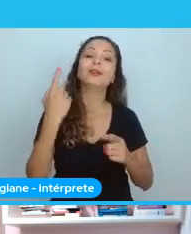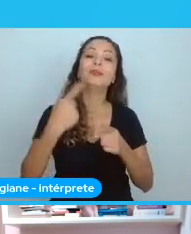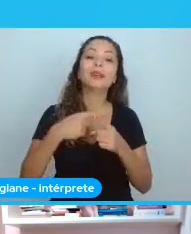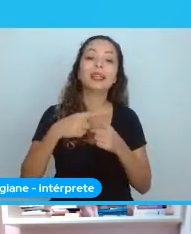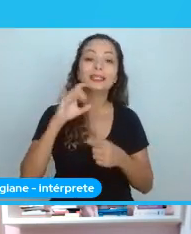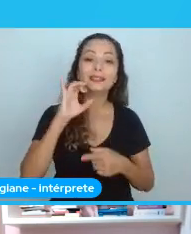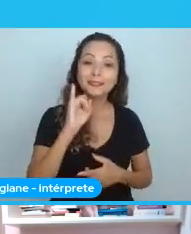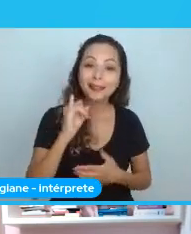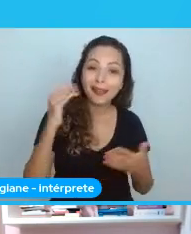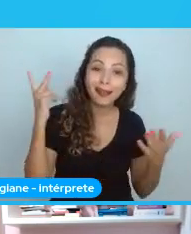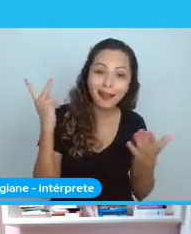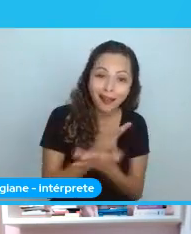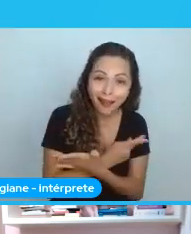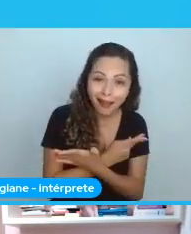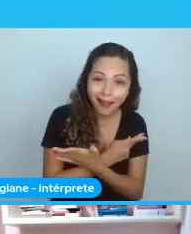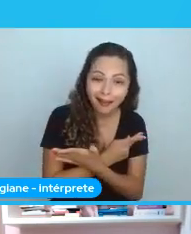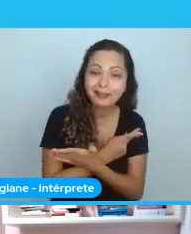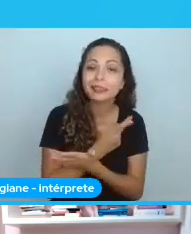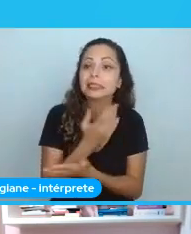e tentar mudar.